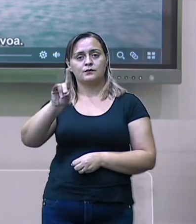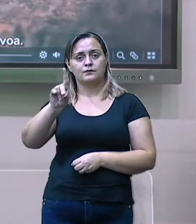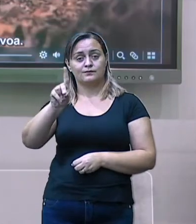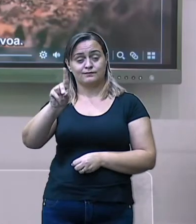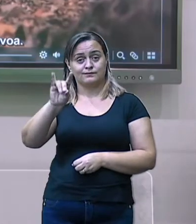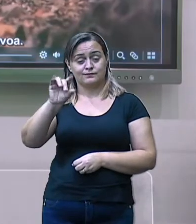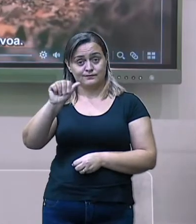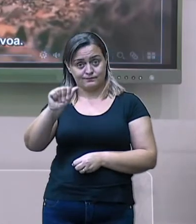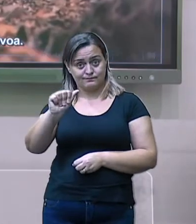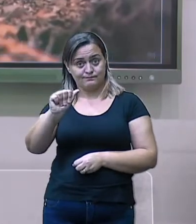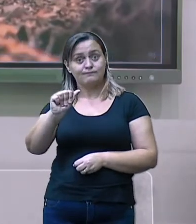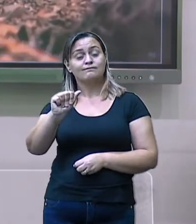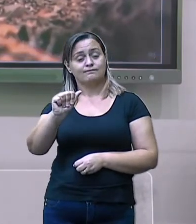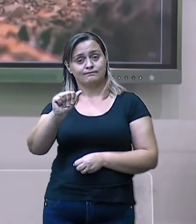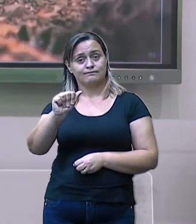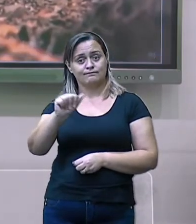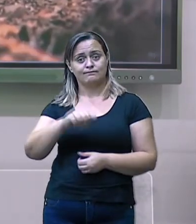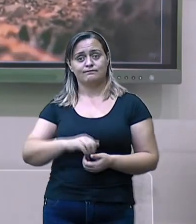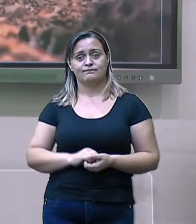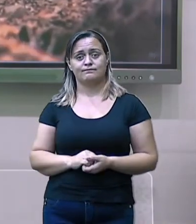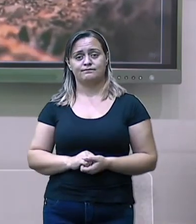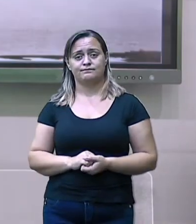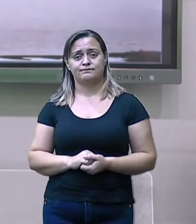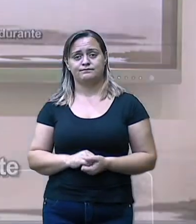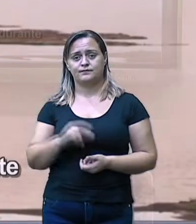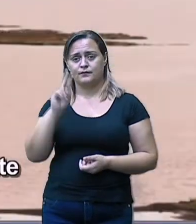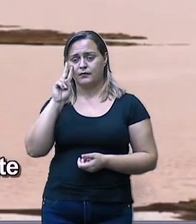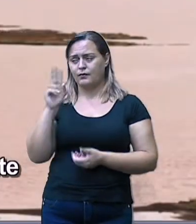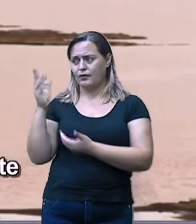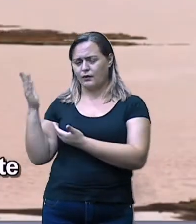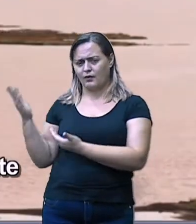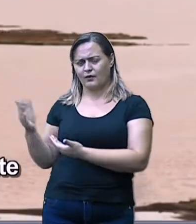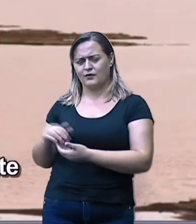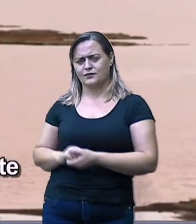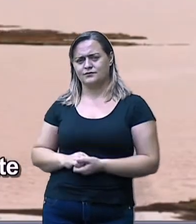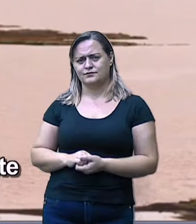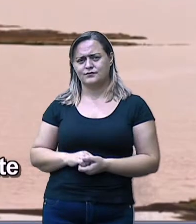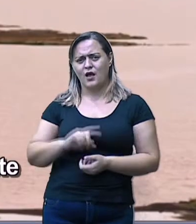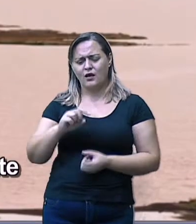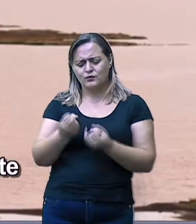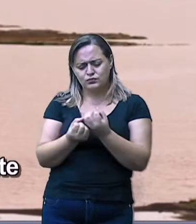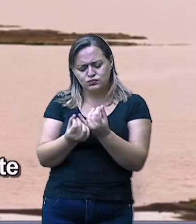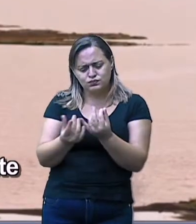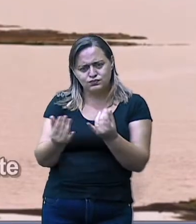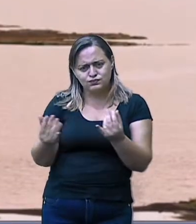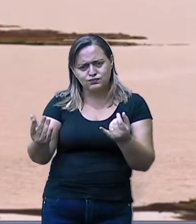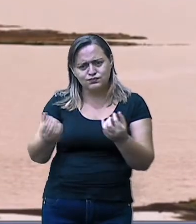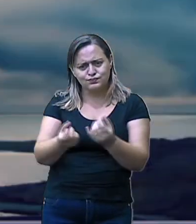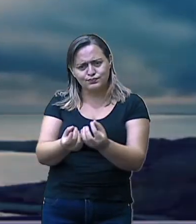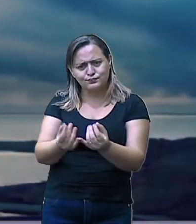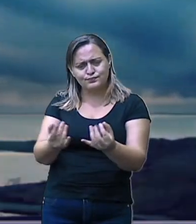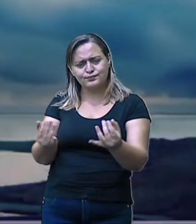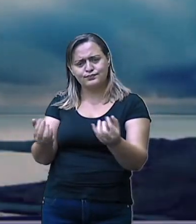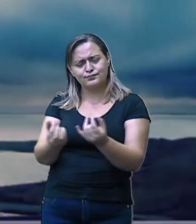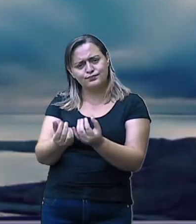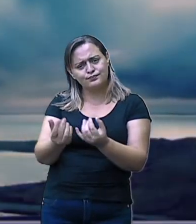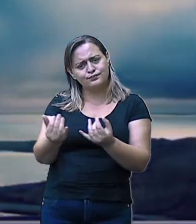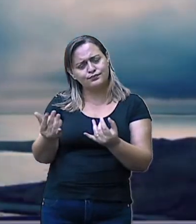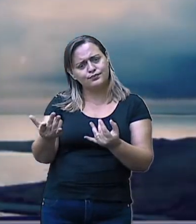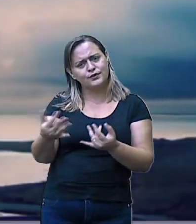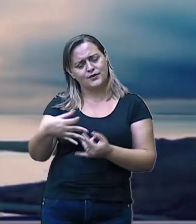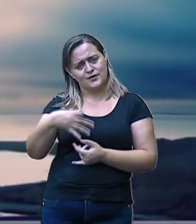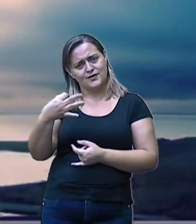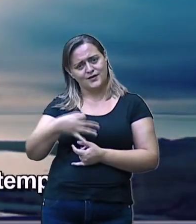conferindo aquilo que eu falei para vocês. Ela é bem diferenciada do que nós